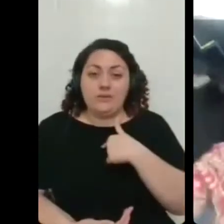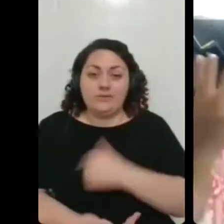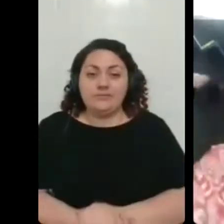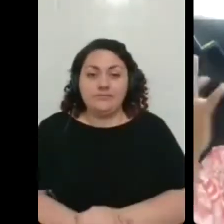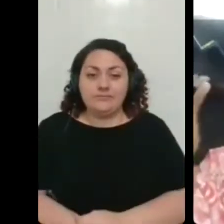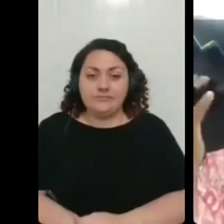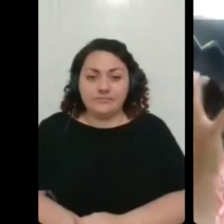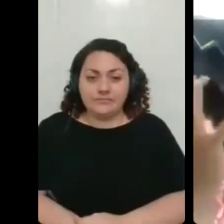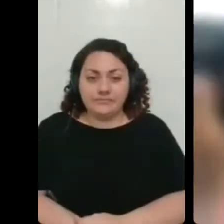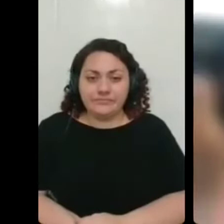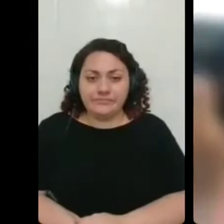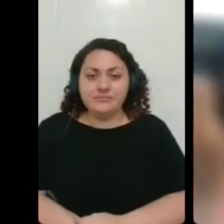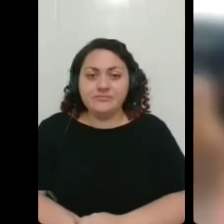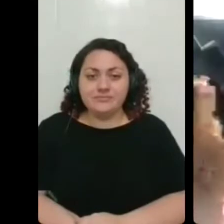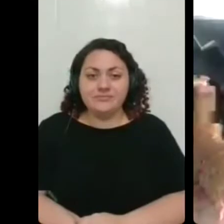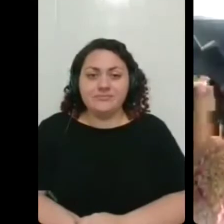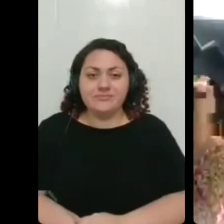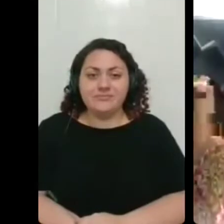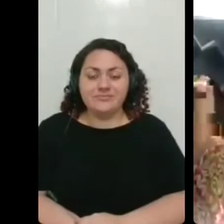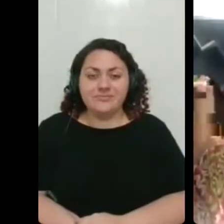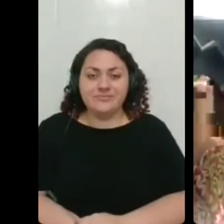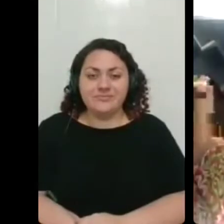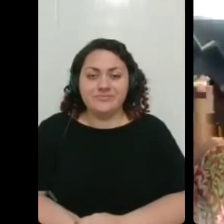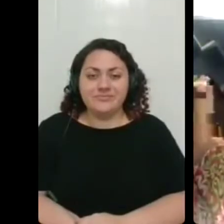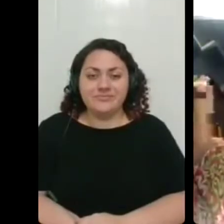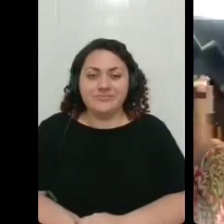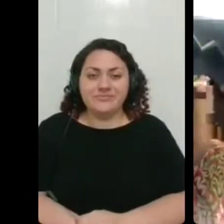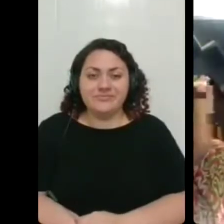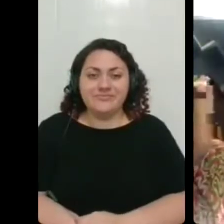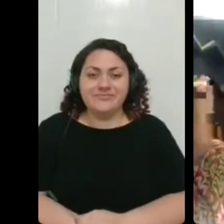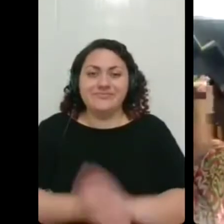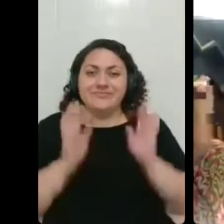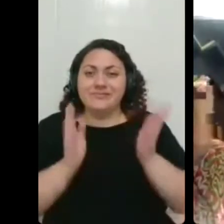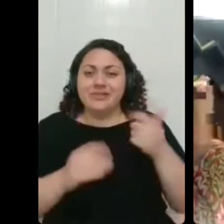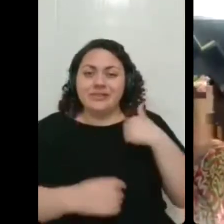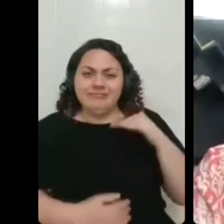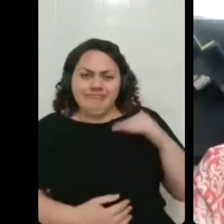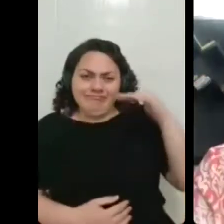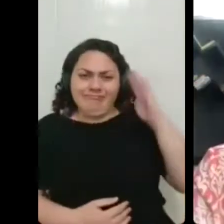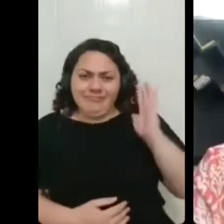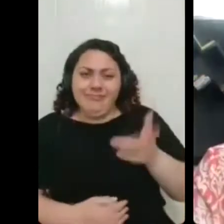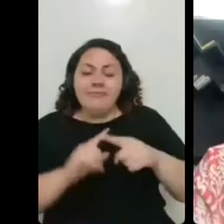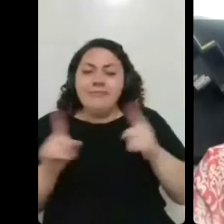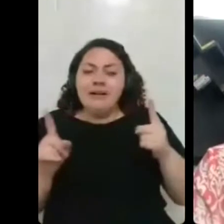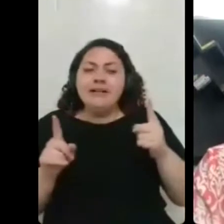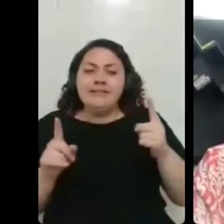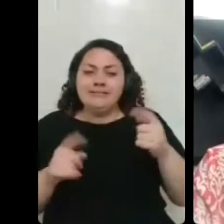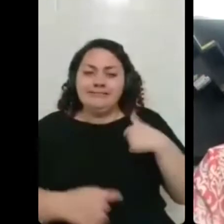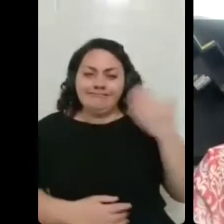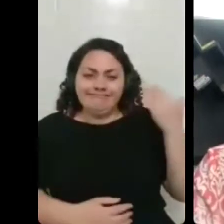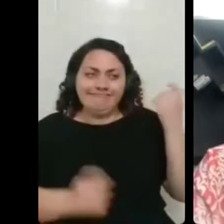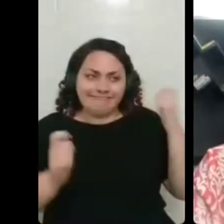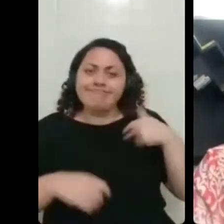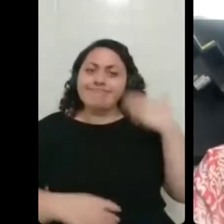a gente seja já grandona nos cursos mas eu assim que foi possível eu também fui lá na UFA